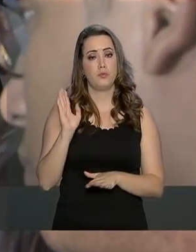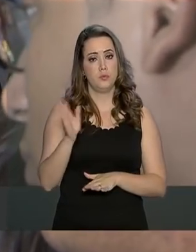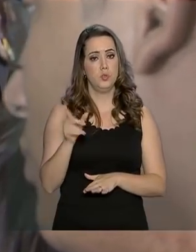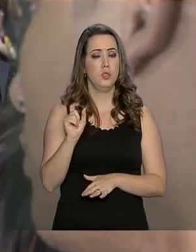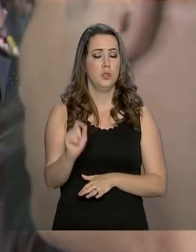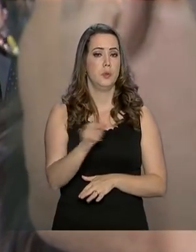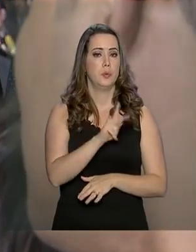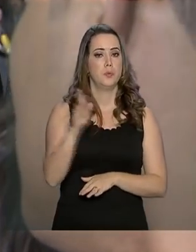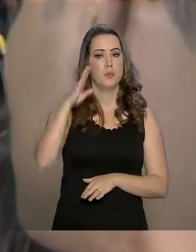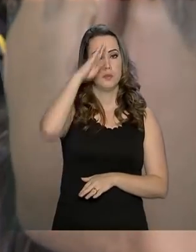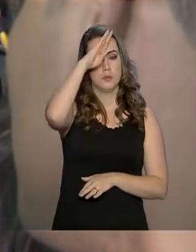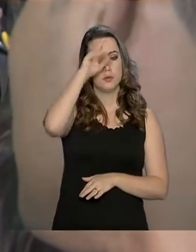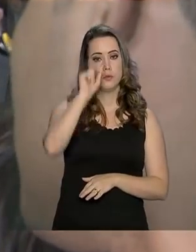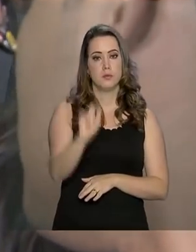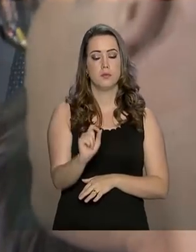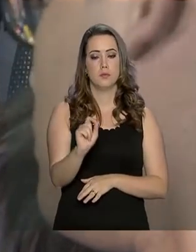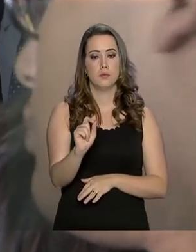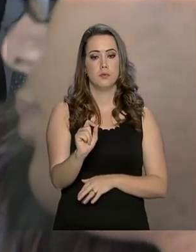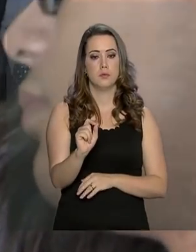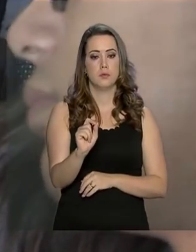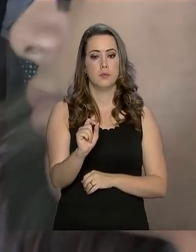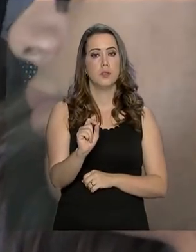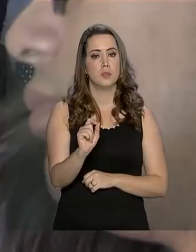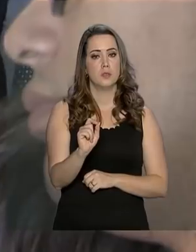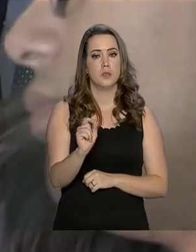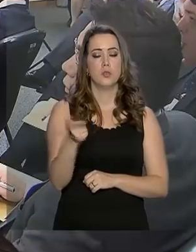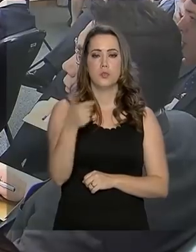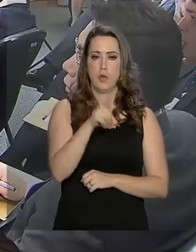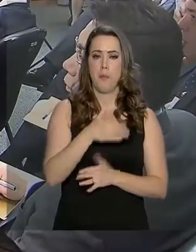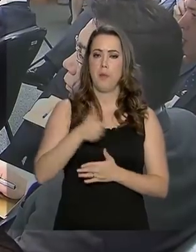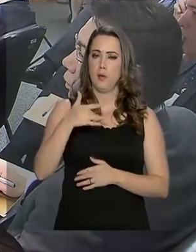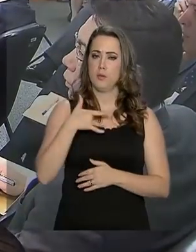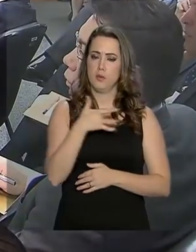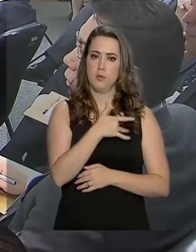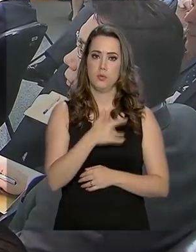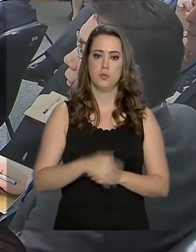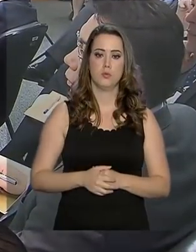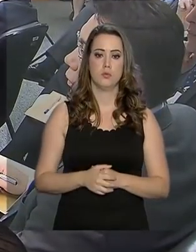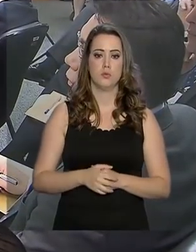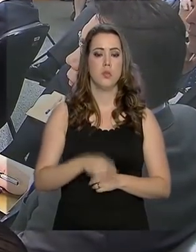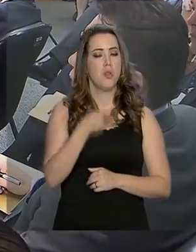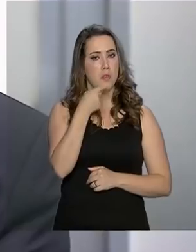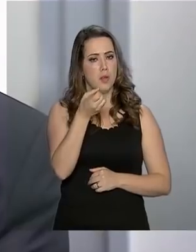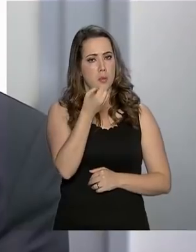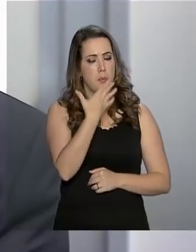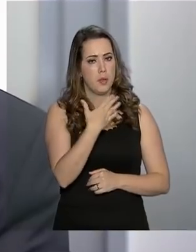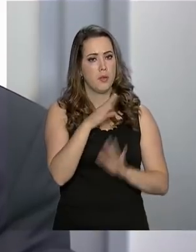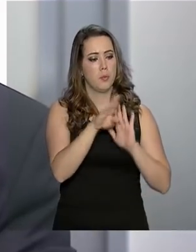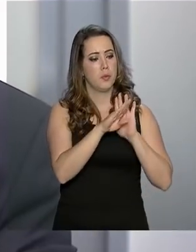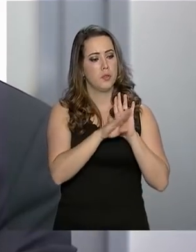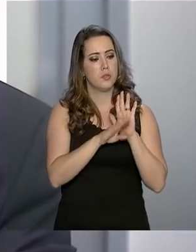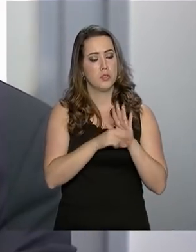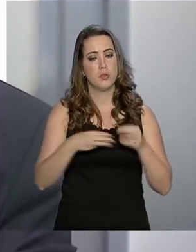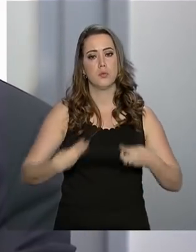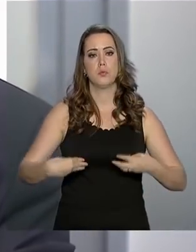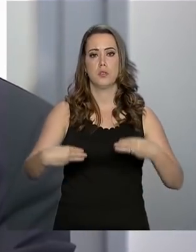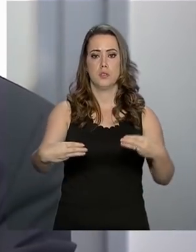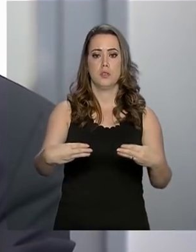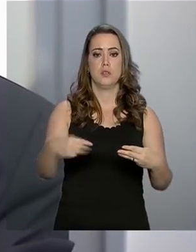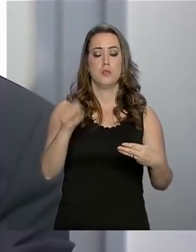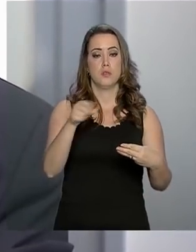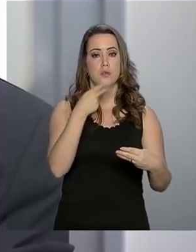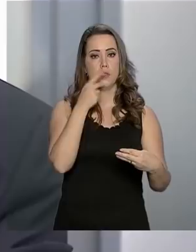o presidente Jair Bolsonaro se restabeleceu. Juristas elogiaram o projeto. Para o ministro Herman